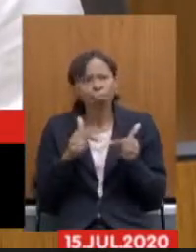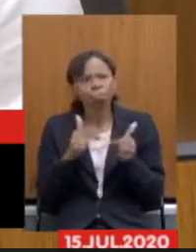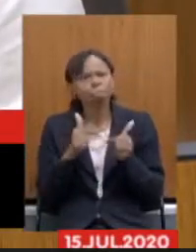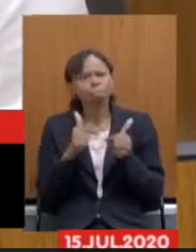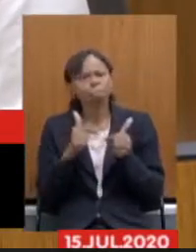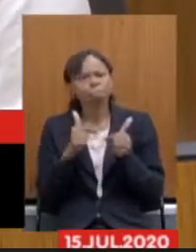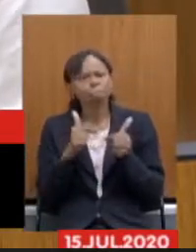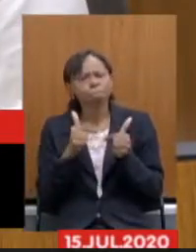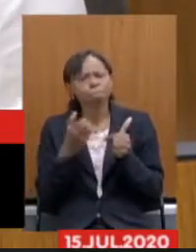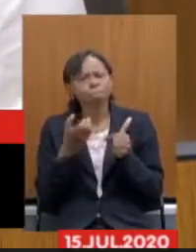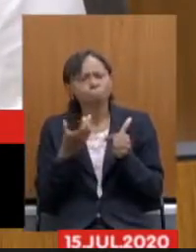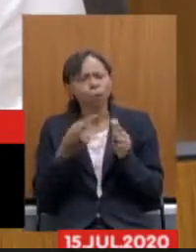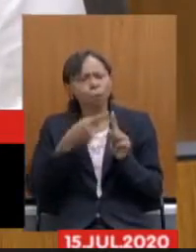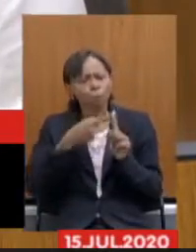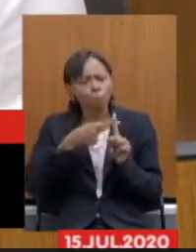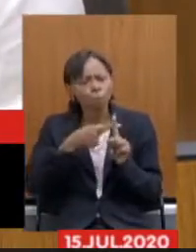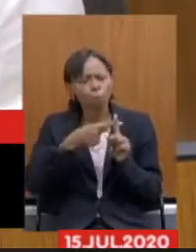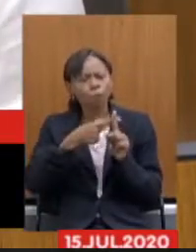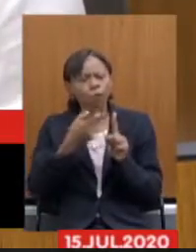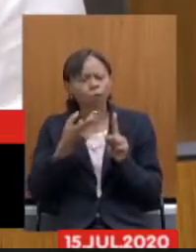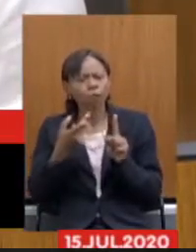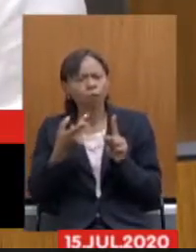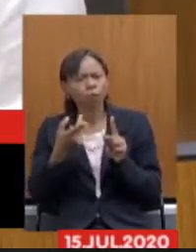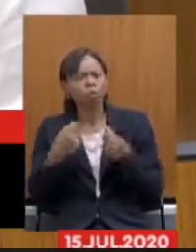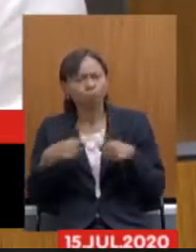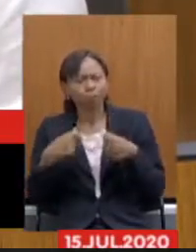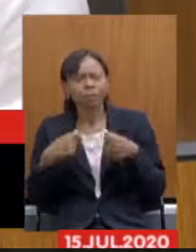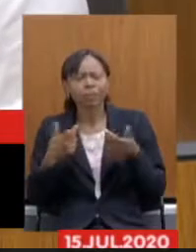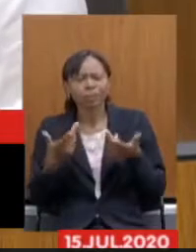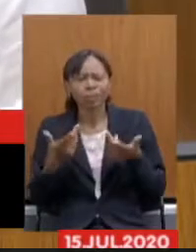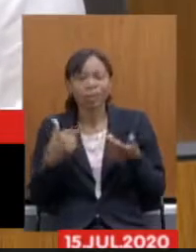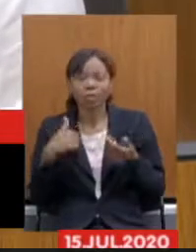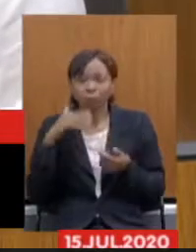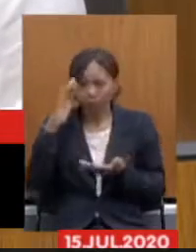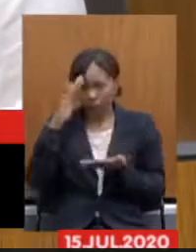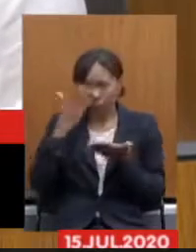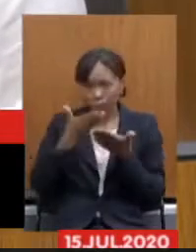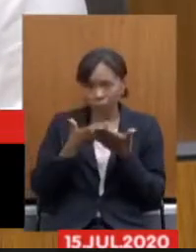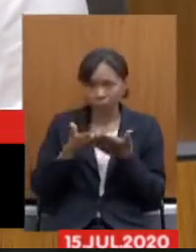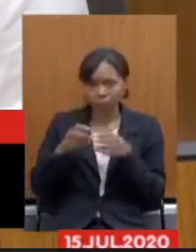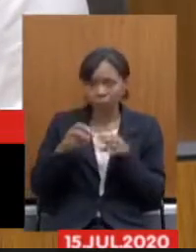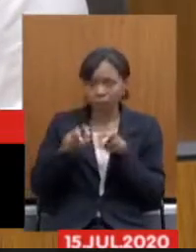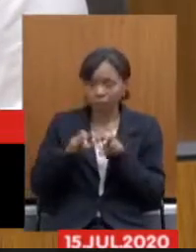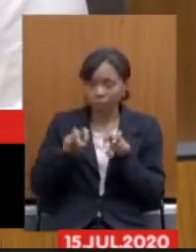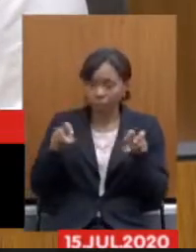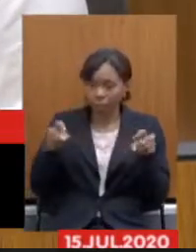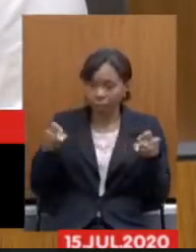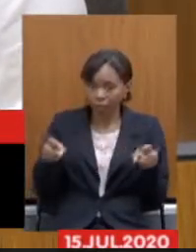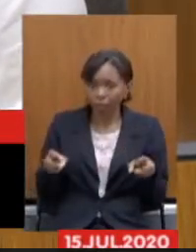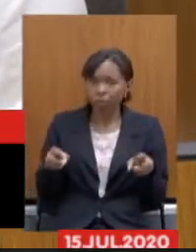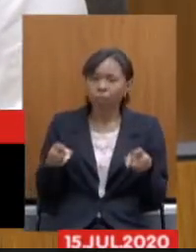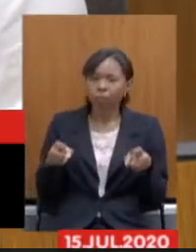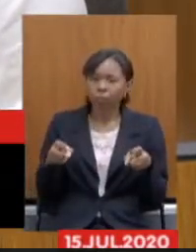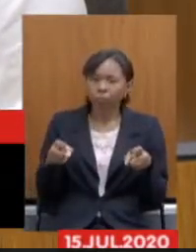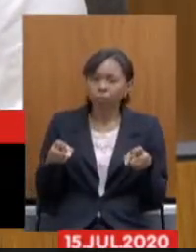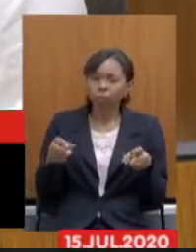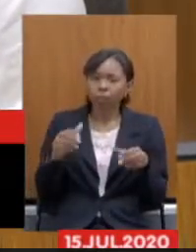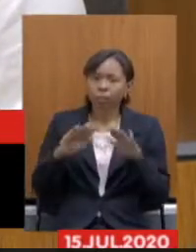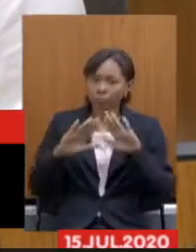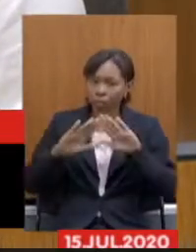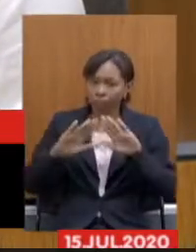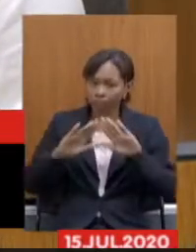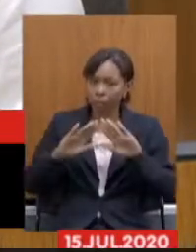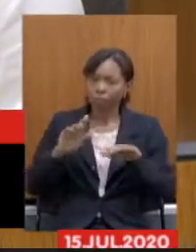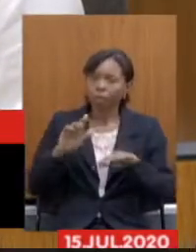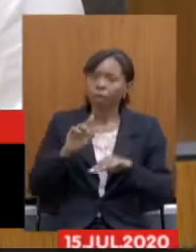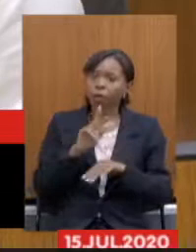pontos positivos né e eu acredito que a mesa da assembleia né presidida pelo deputado Agostinho